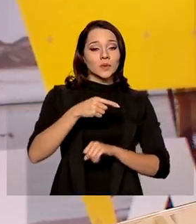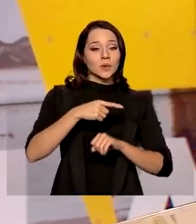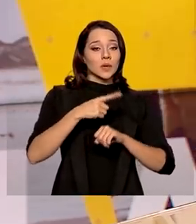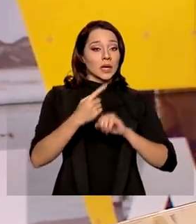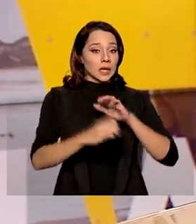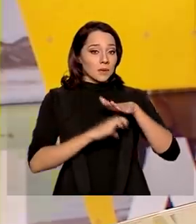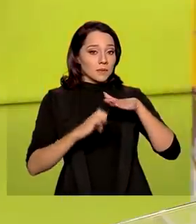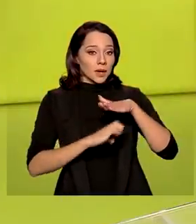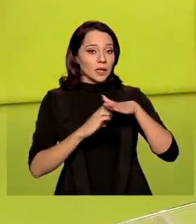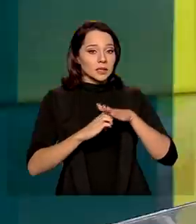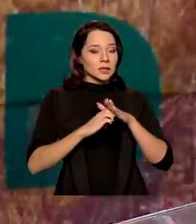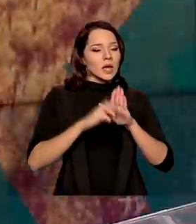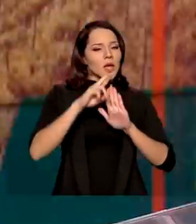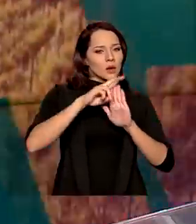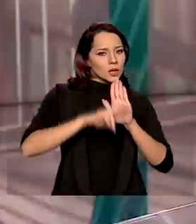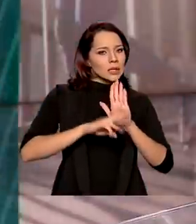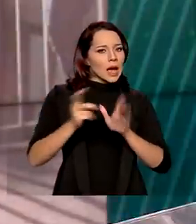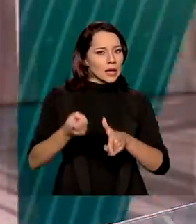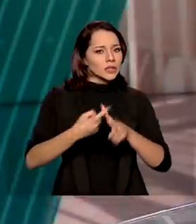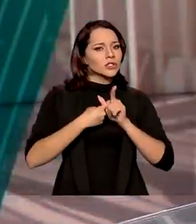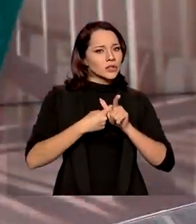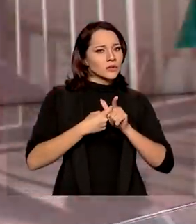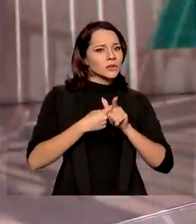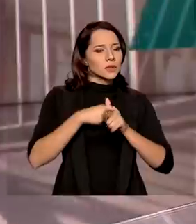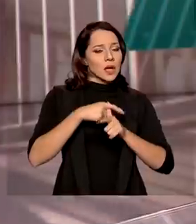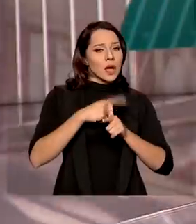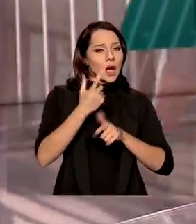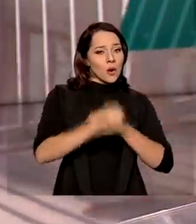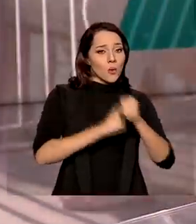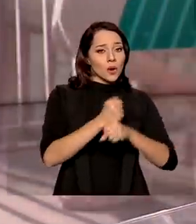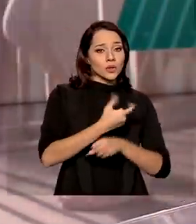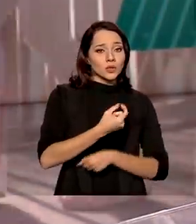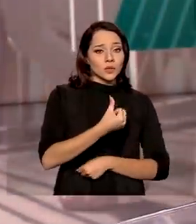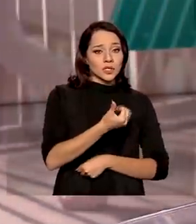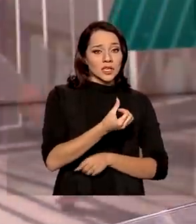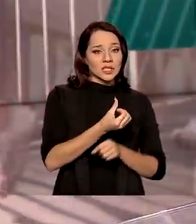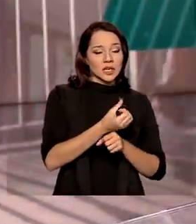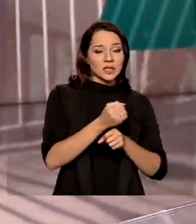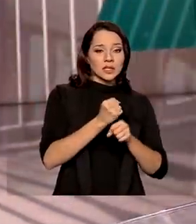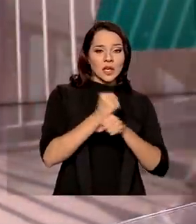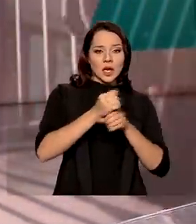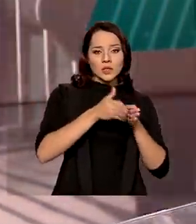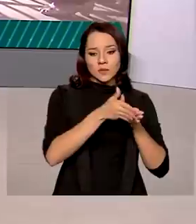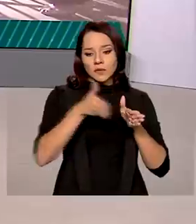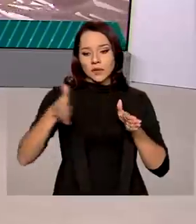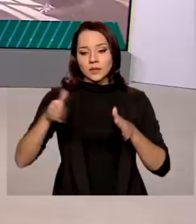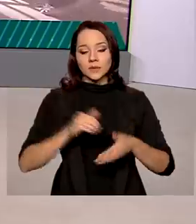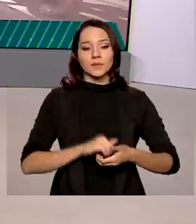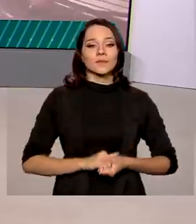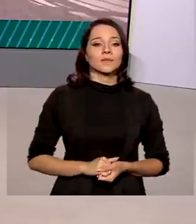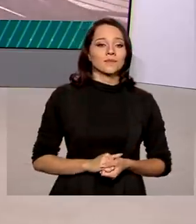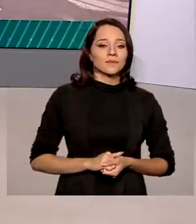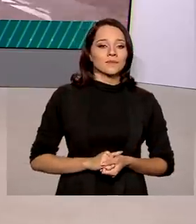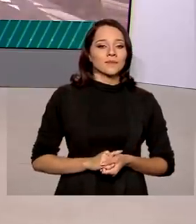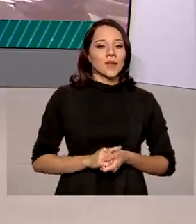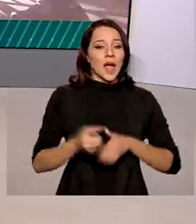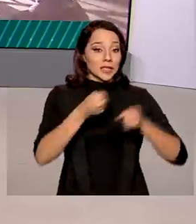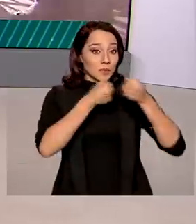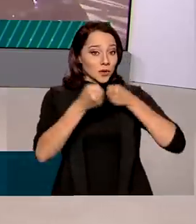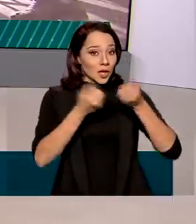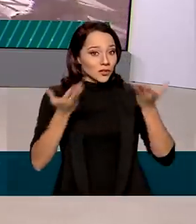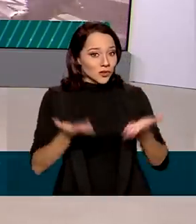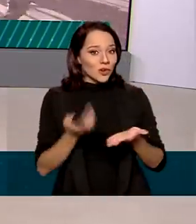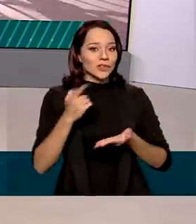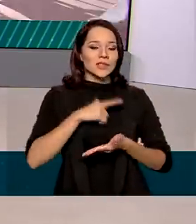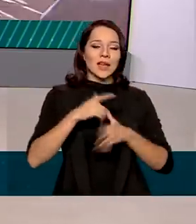empreendedores regularizarem os débitos referentes a 2016 e anos posteriores. As reportagens de hoje